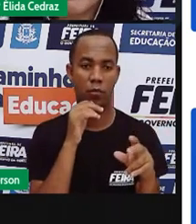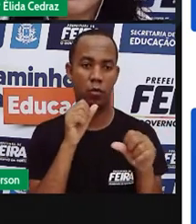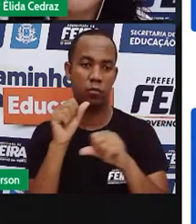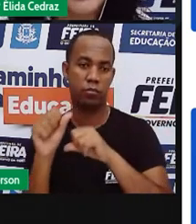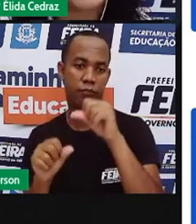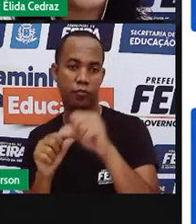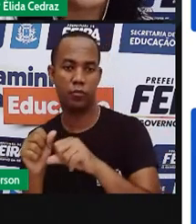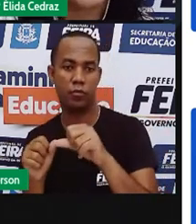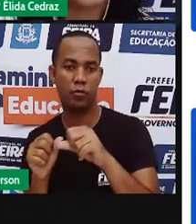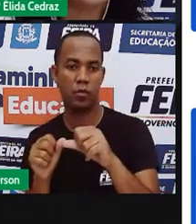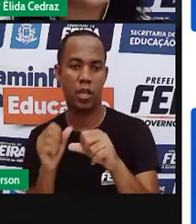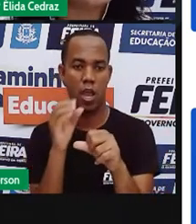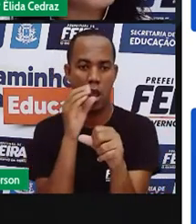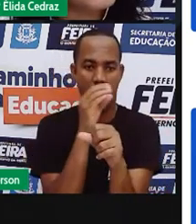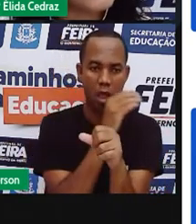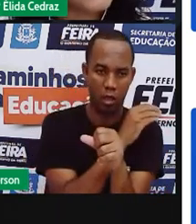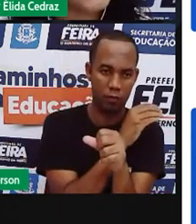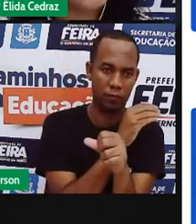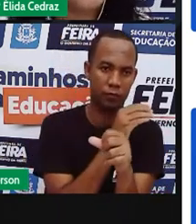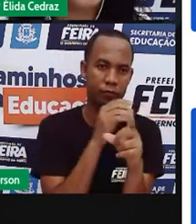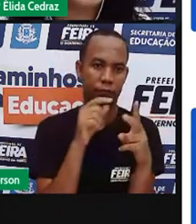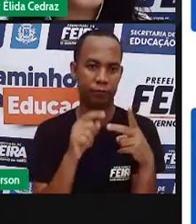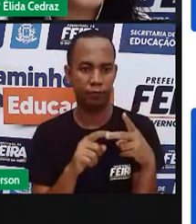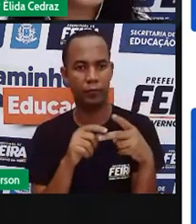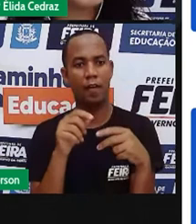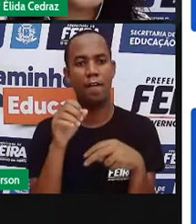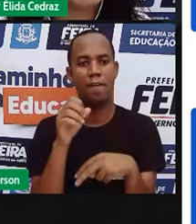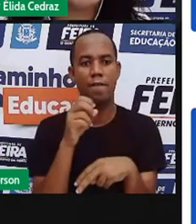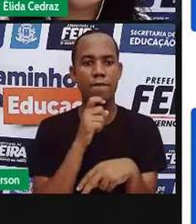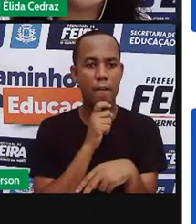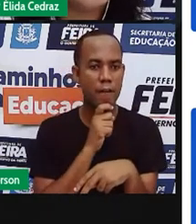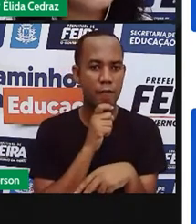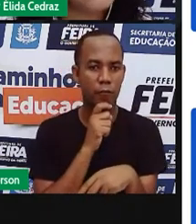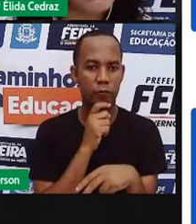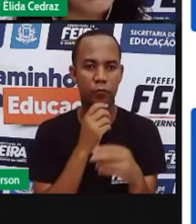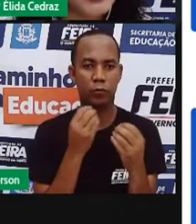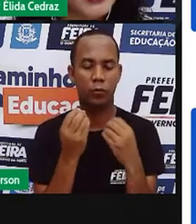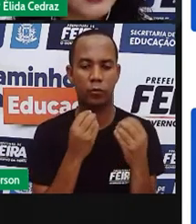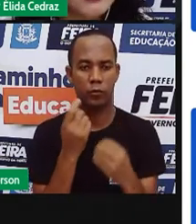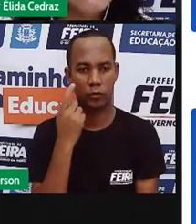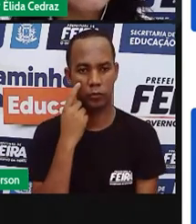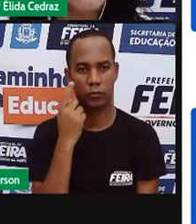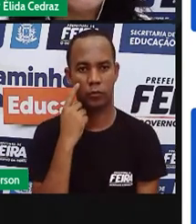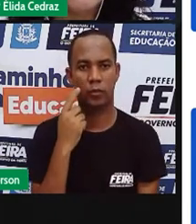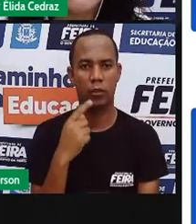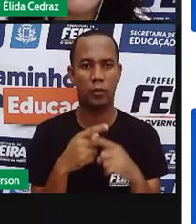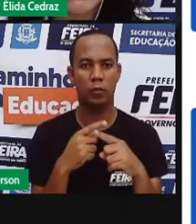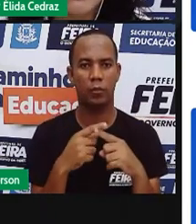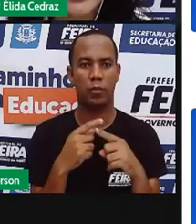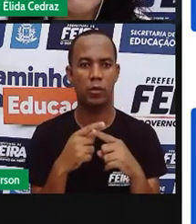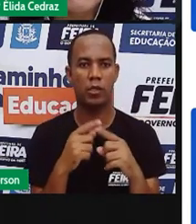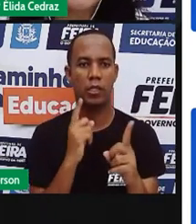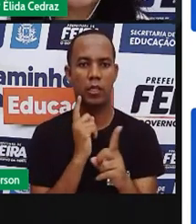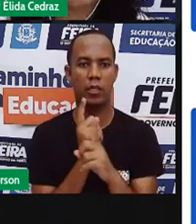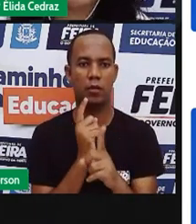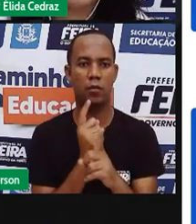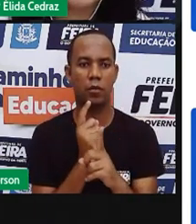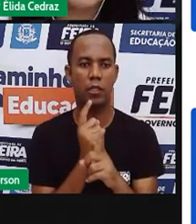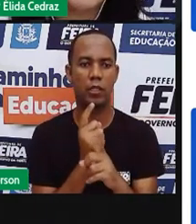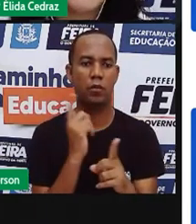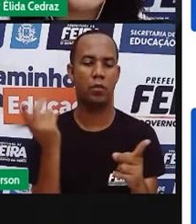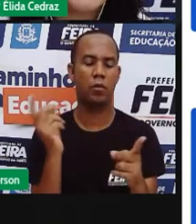Percebeu? Aqui a gente não precisou usar as sílabas I com N e I com N.